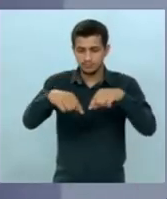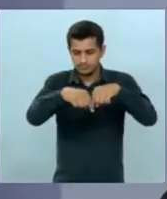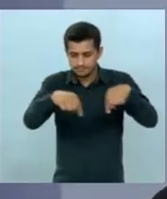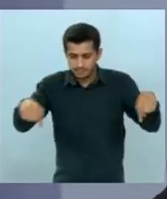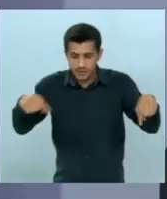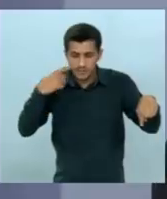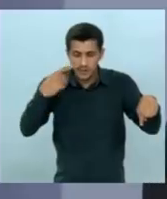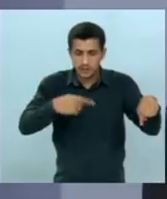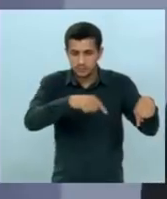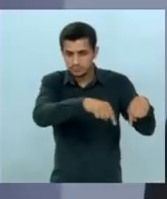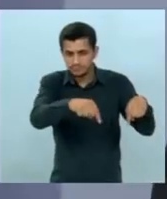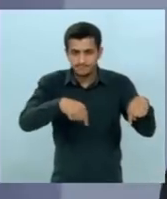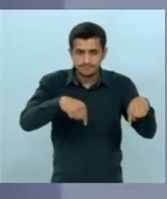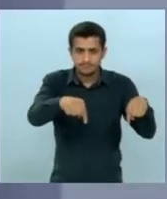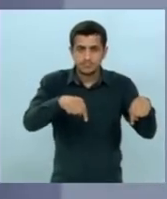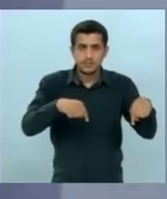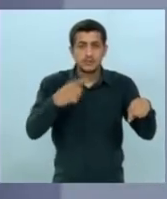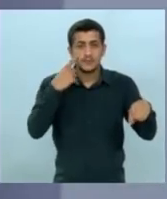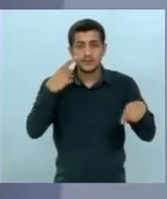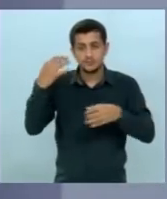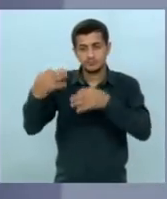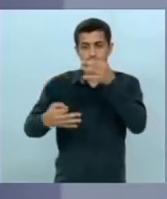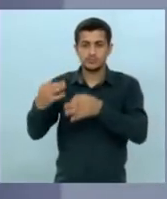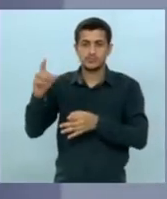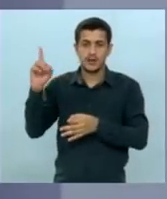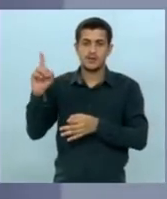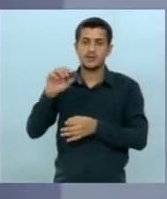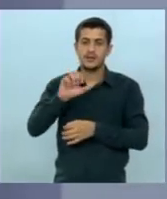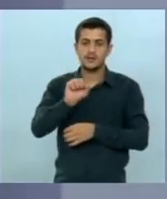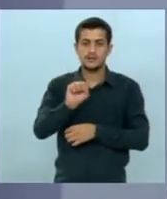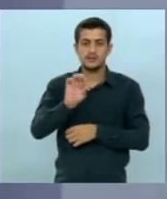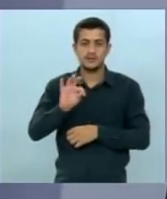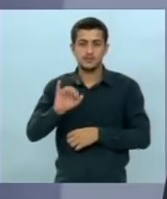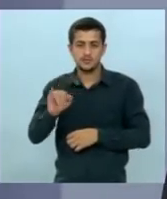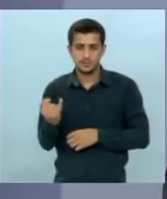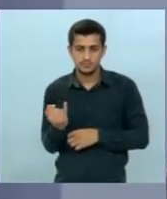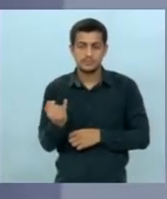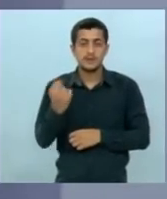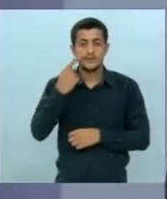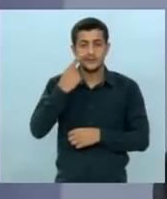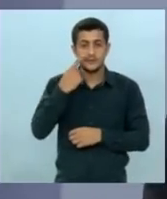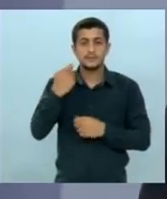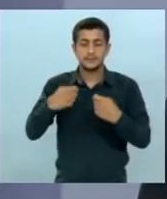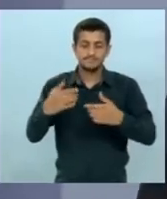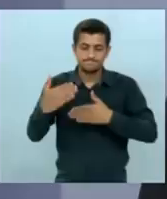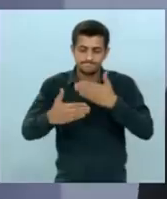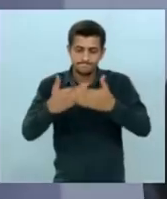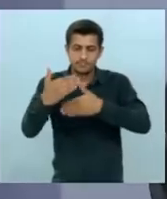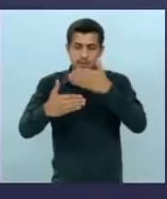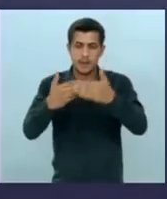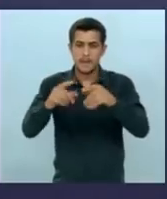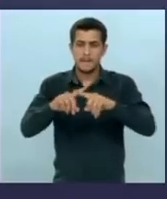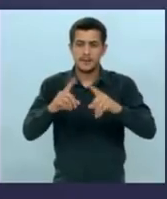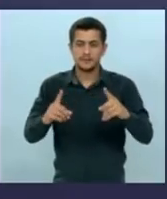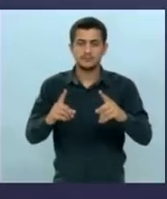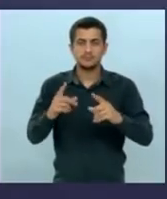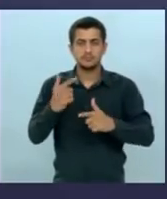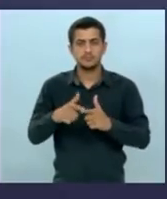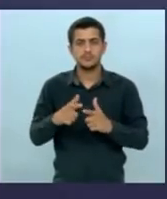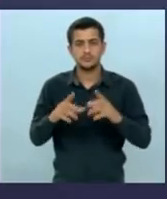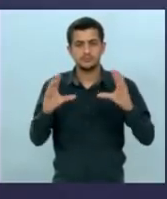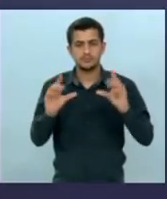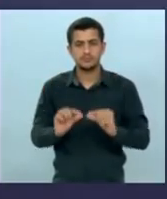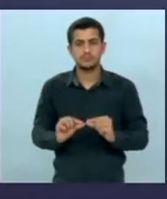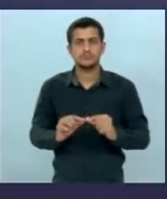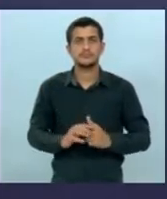está lá para ser definido no Supremo Tribunal Federal. Mas acredito que, com os avanços, nós diminuímos a tensão no campo aqui no nosso